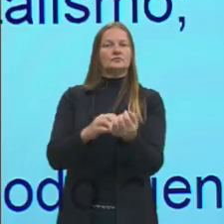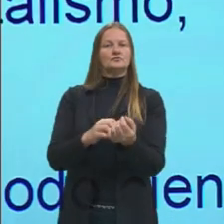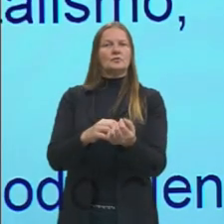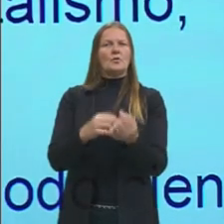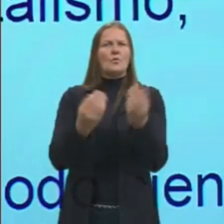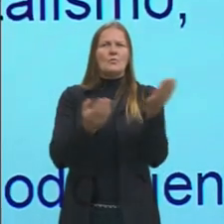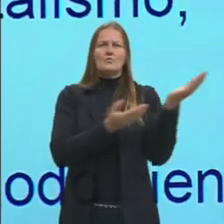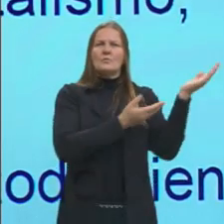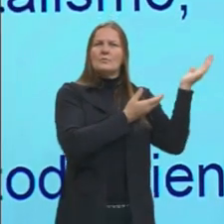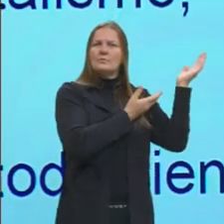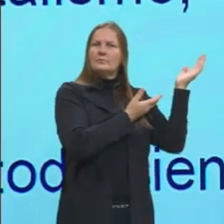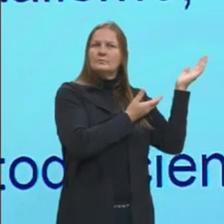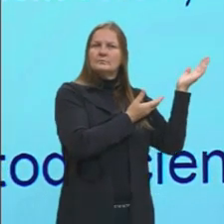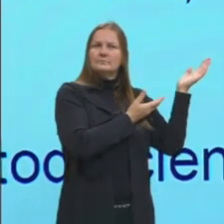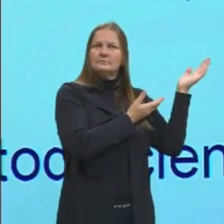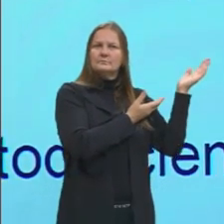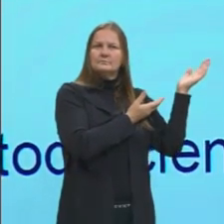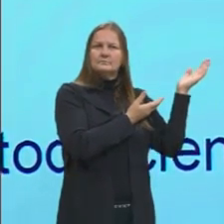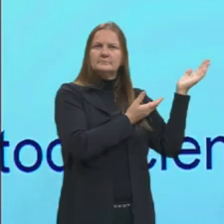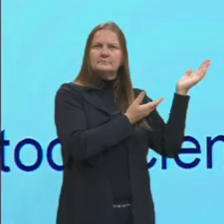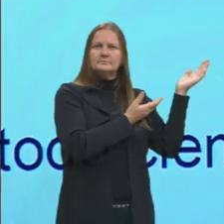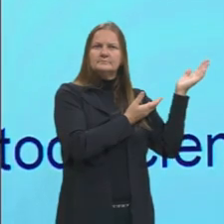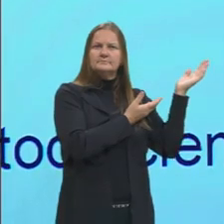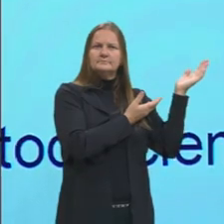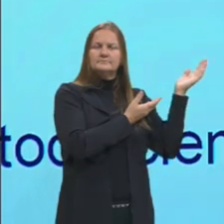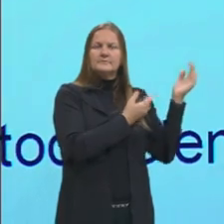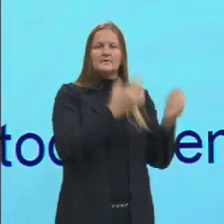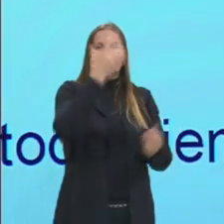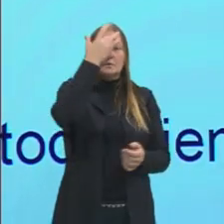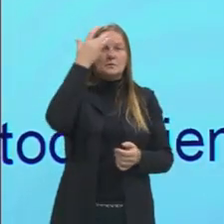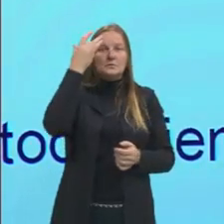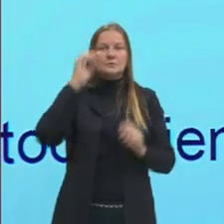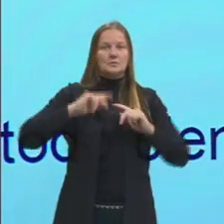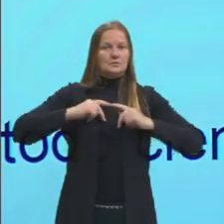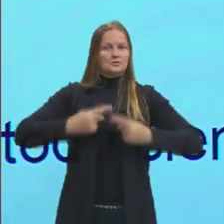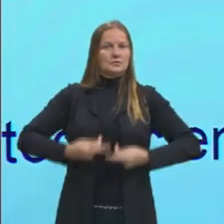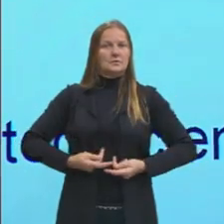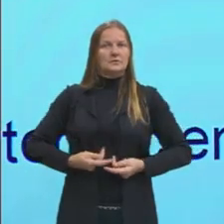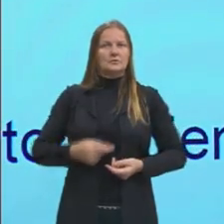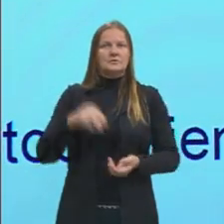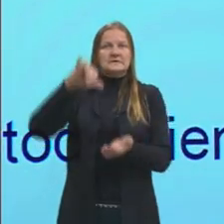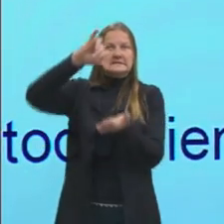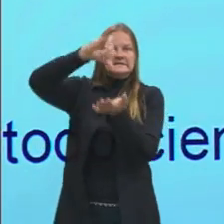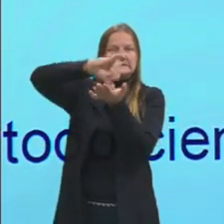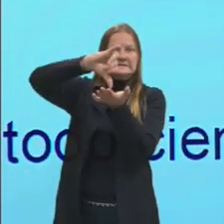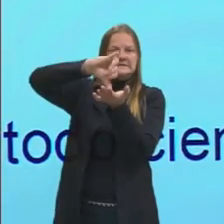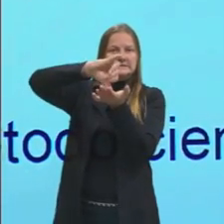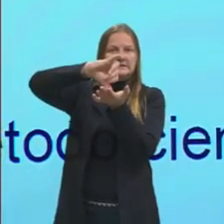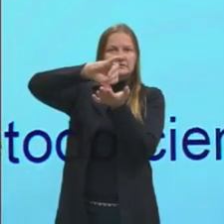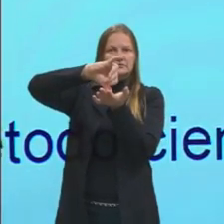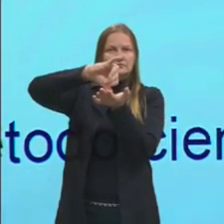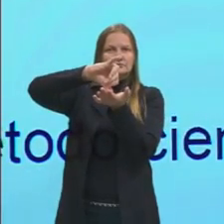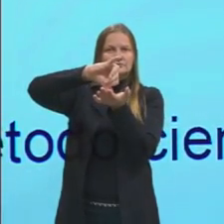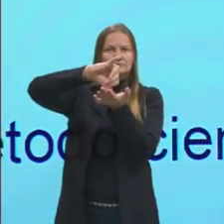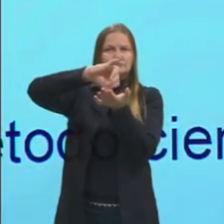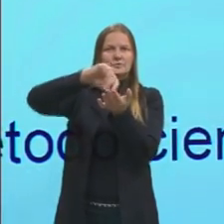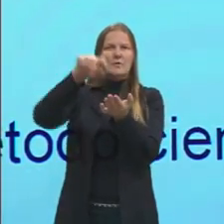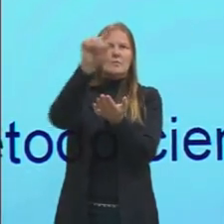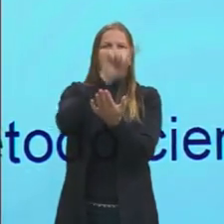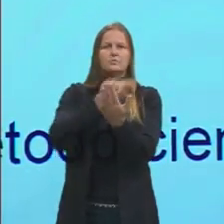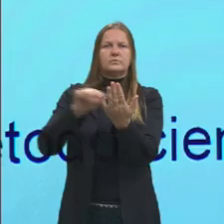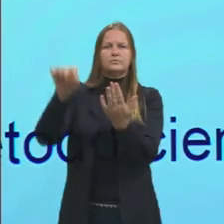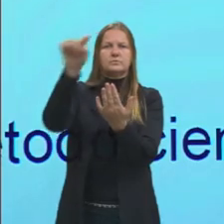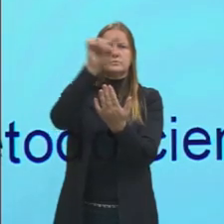importante de chamar aqui do homem vetruviano é que o ser humano está no centro. Olha só, ele está no centro do círculo ou do